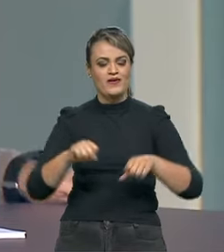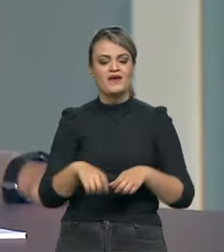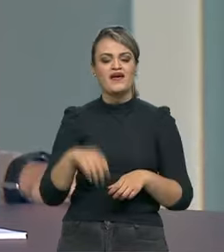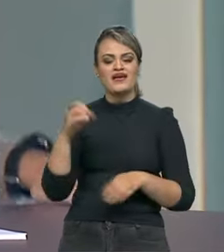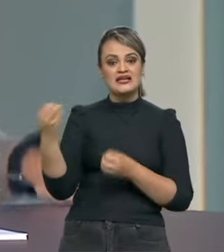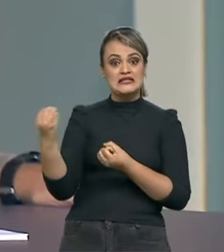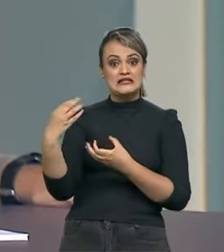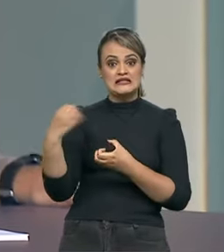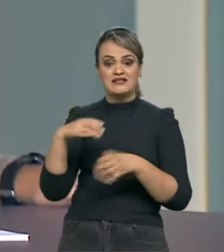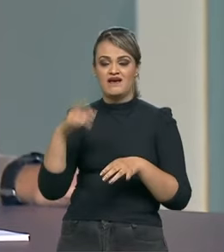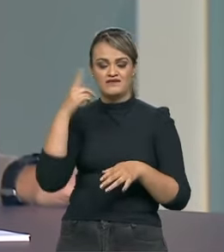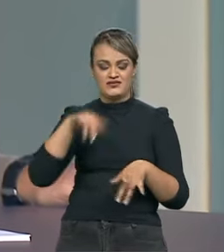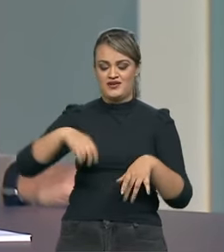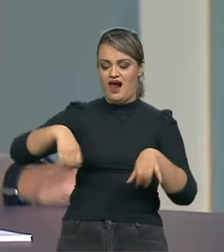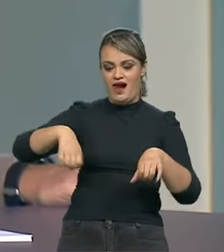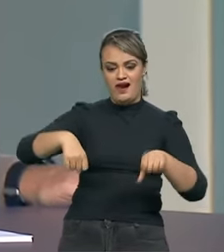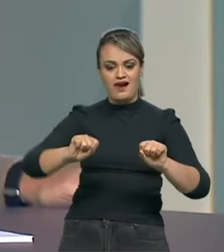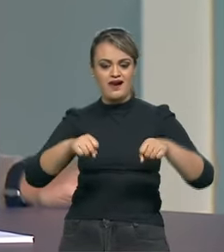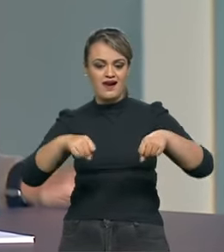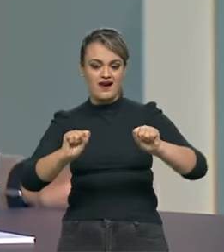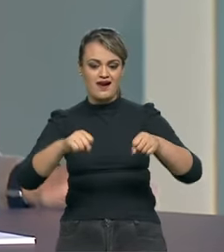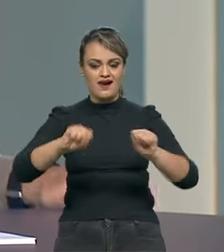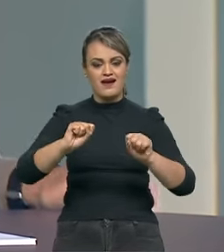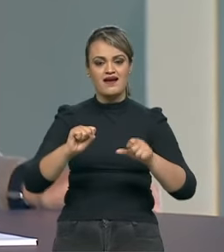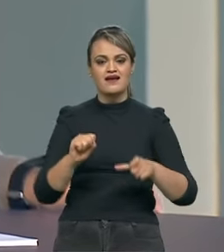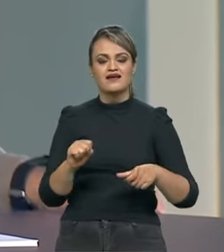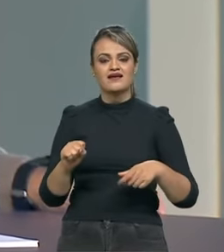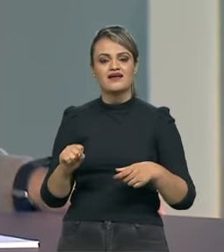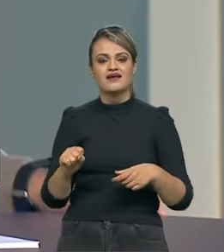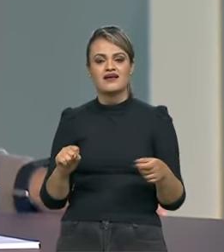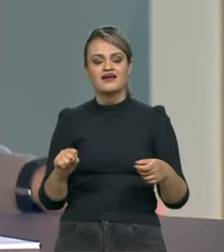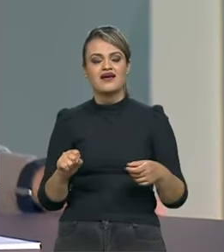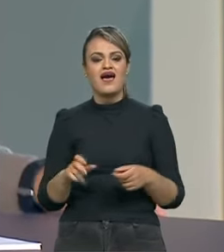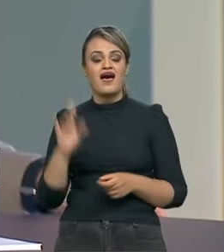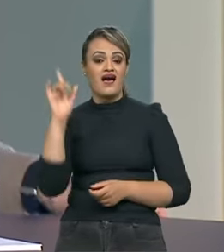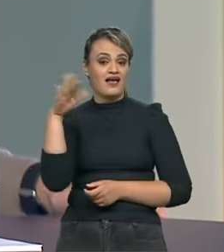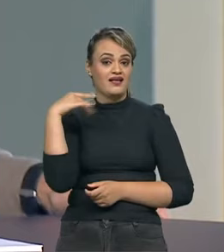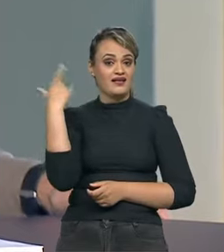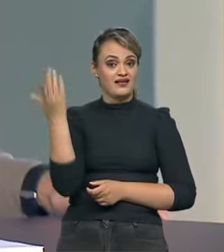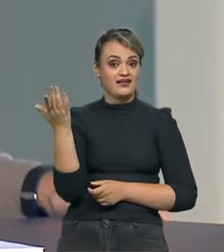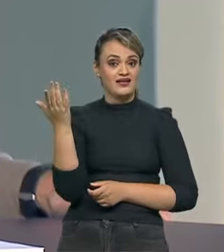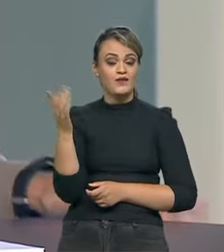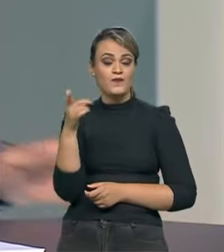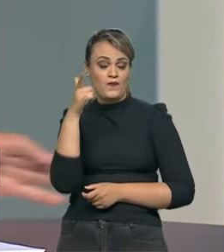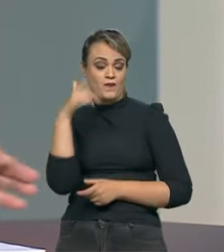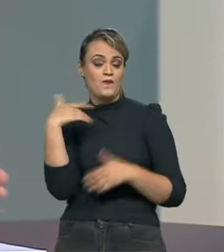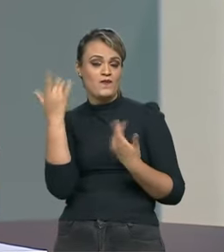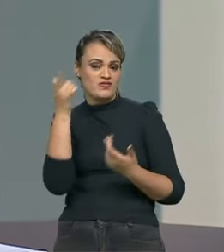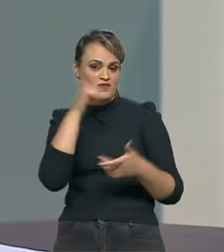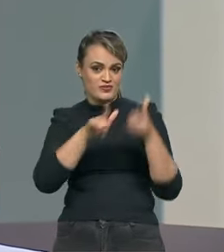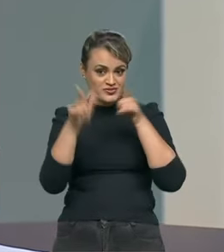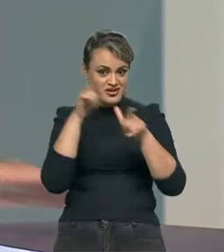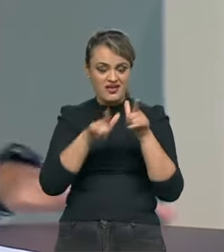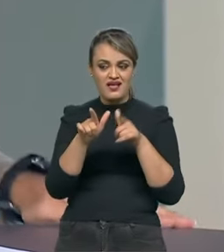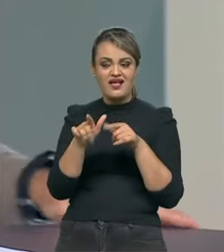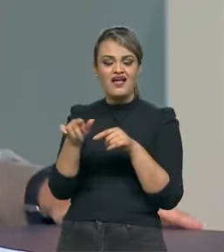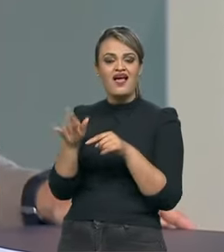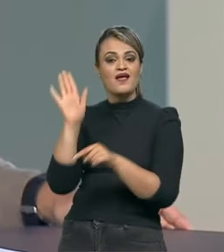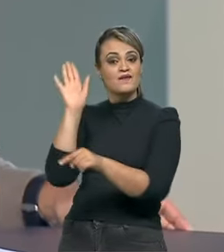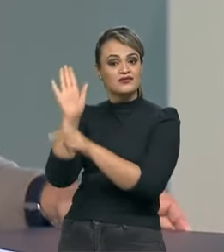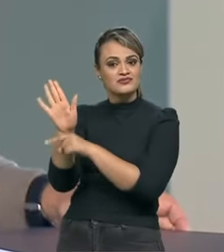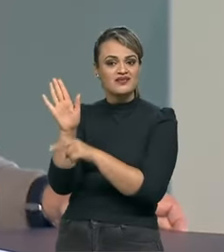ensinava a gente a andar de motocicleta. E aí, quando eu tive o sucesso, eu ajudei ele.